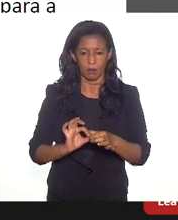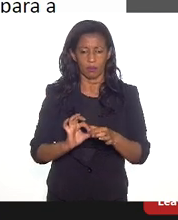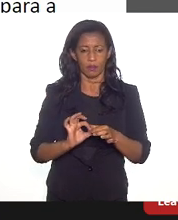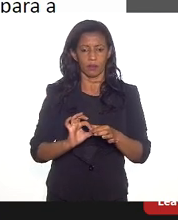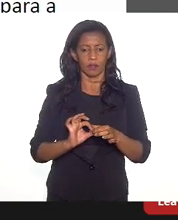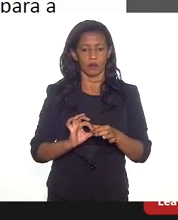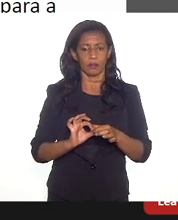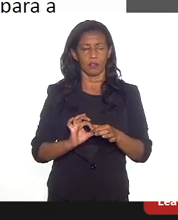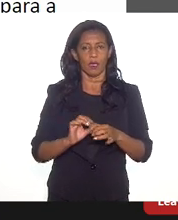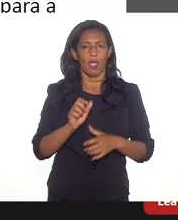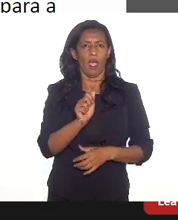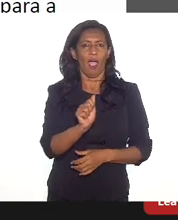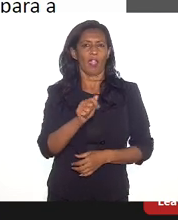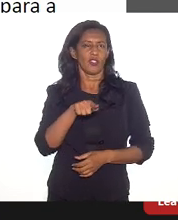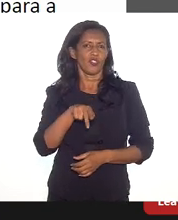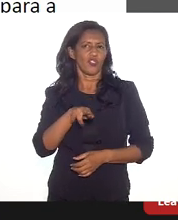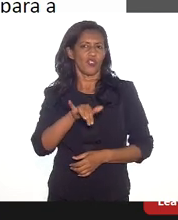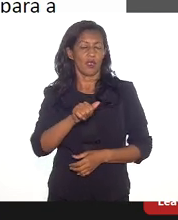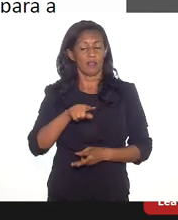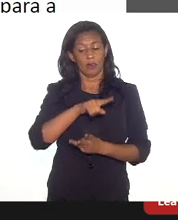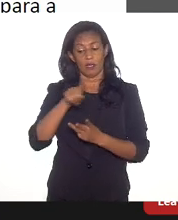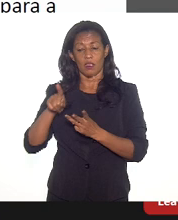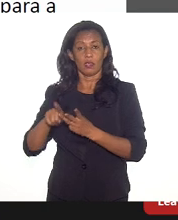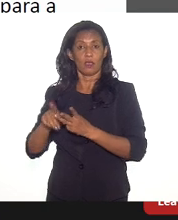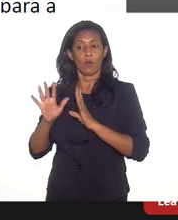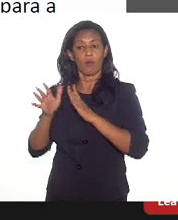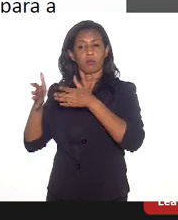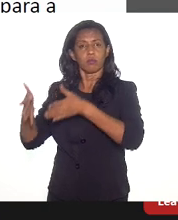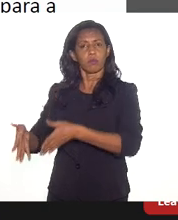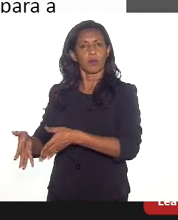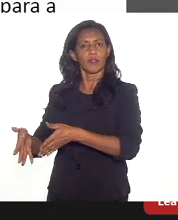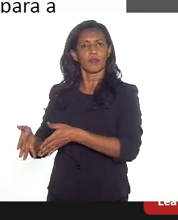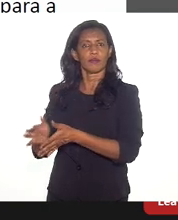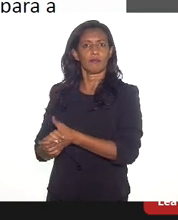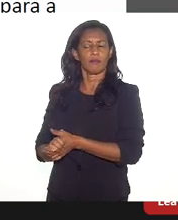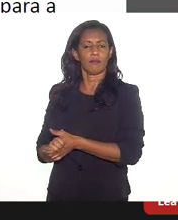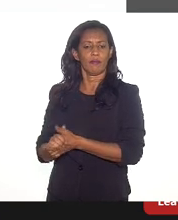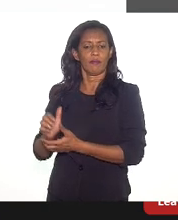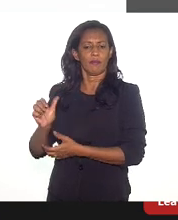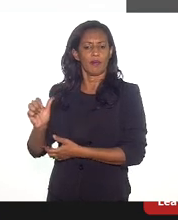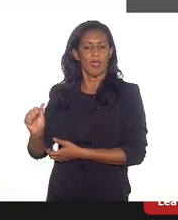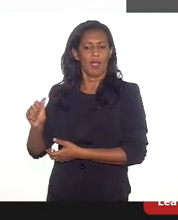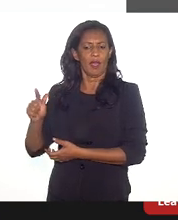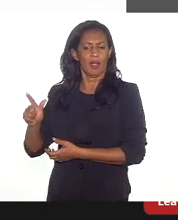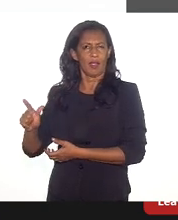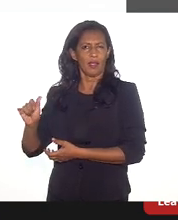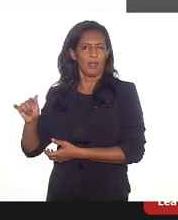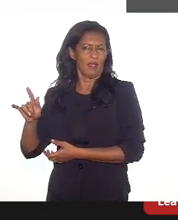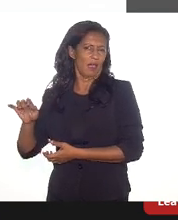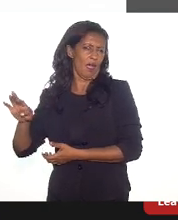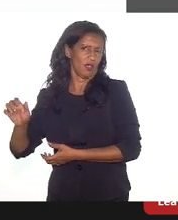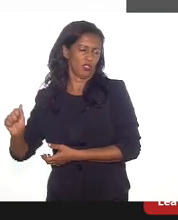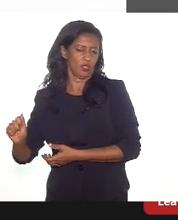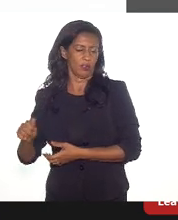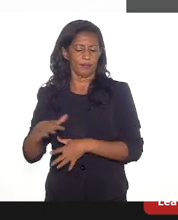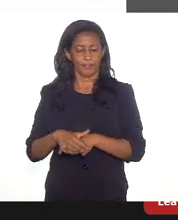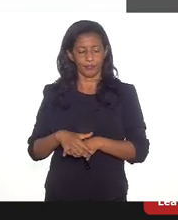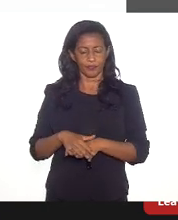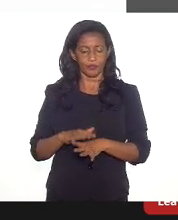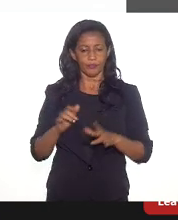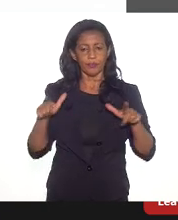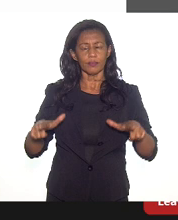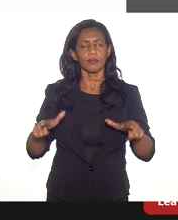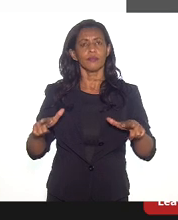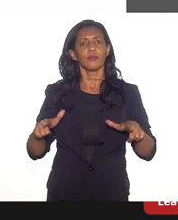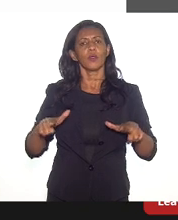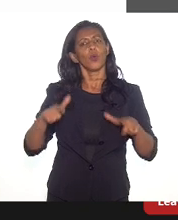agências, e uma subsecretaria voltada exclusivamente para óleo e gás. O ambiente de negócios